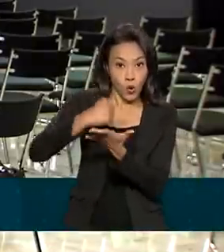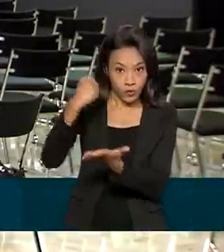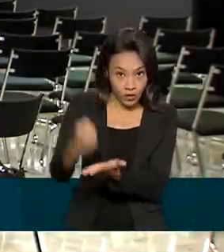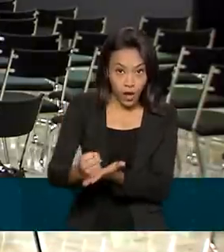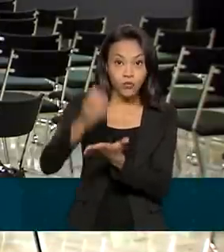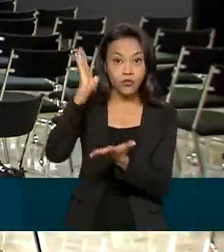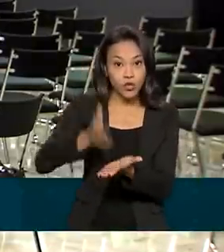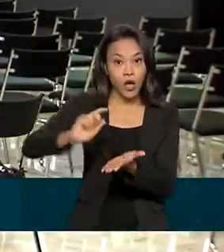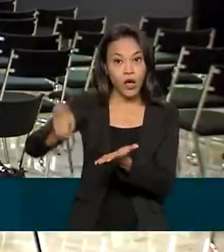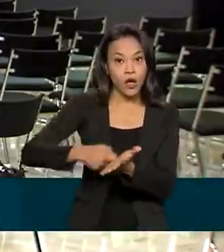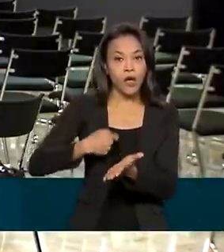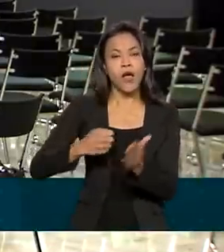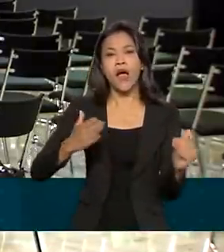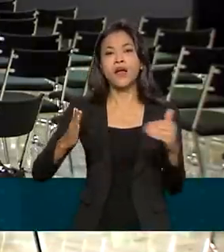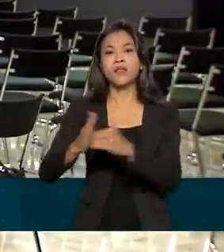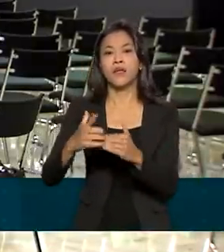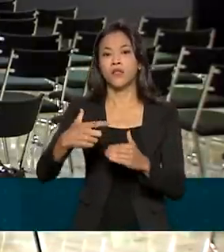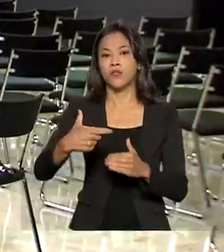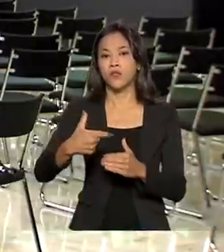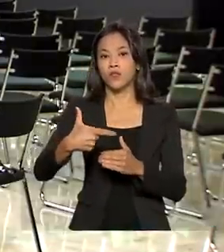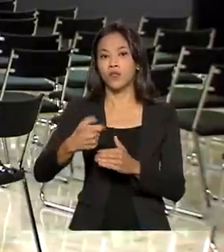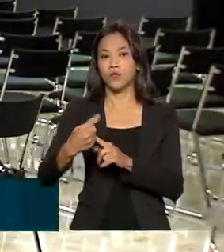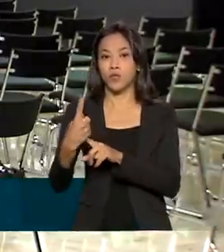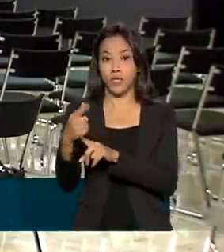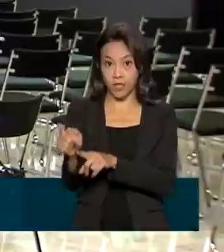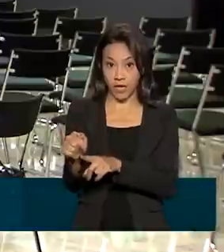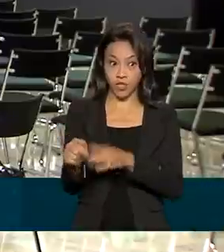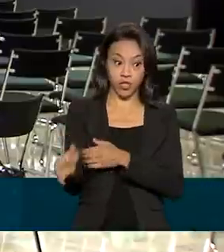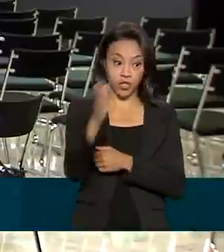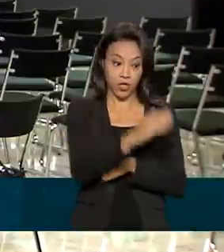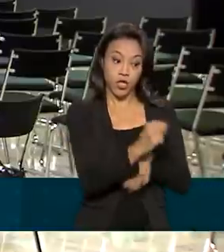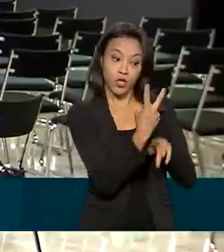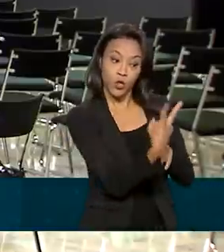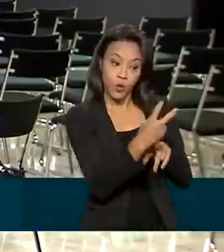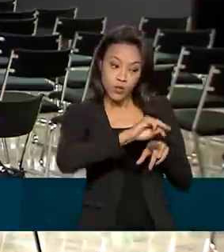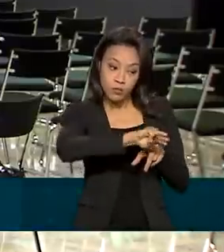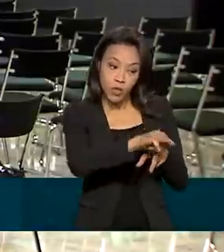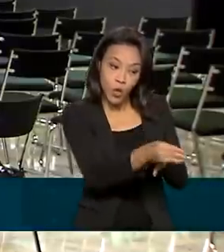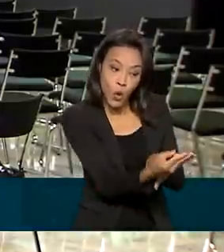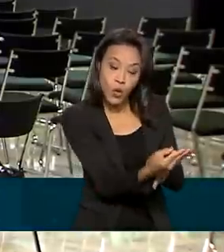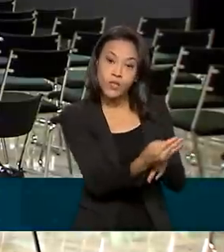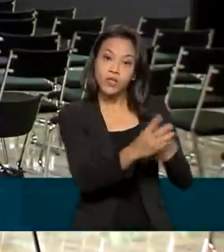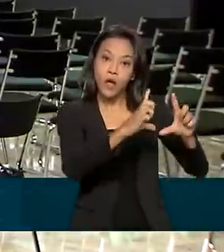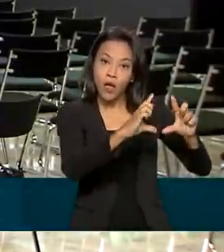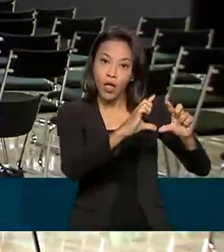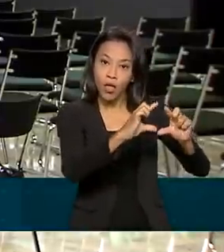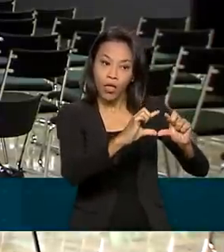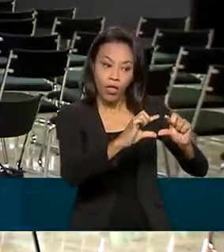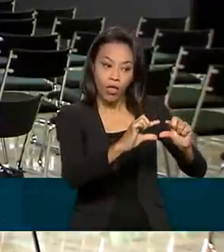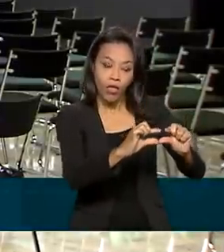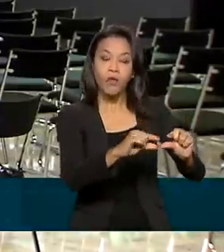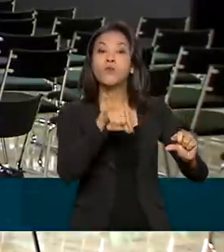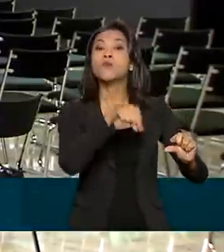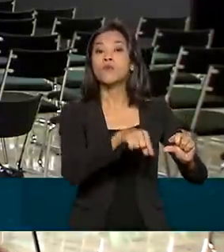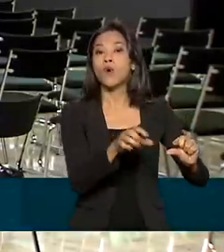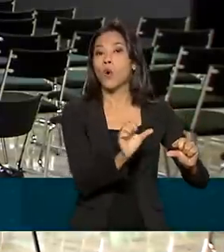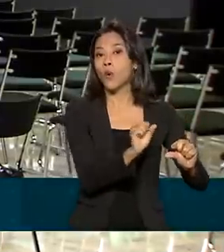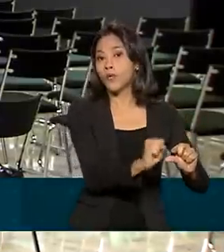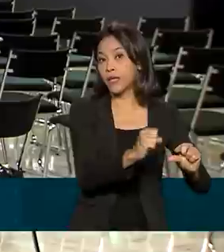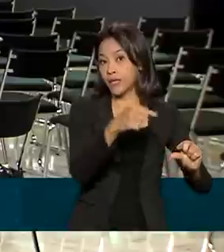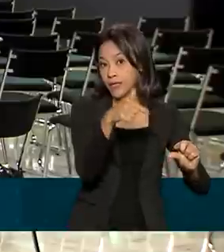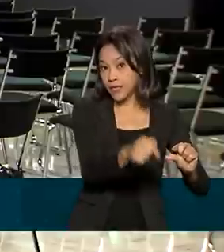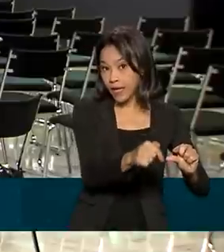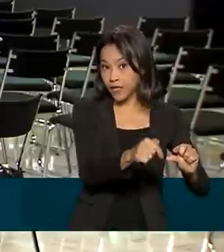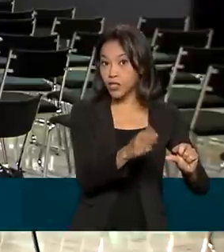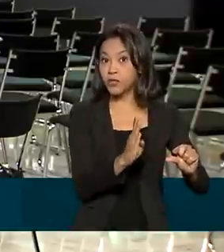formalizados até 2017, cerca de 2 milhões estão na fase de amortização, com um saldo devedor de 87